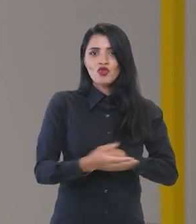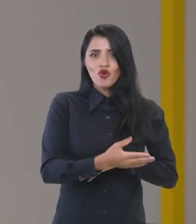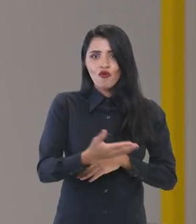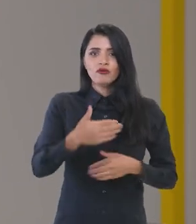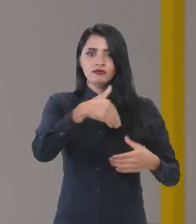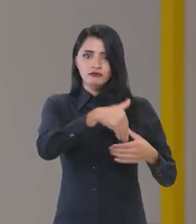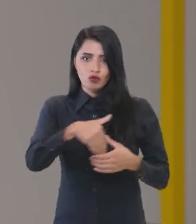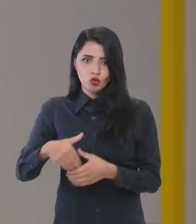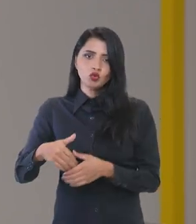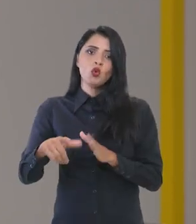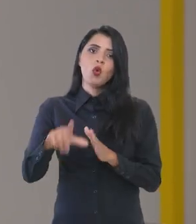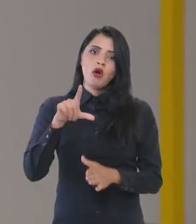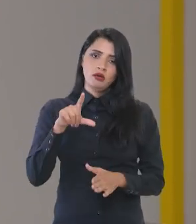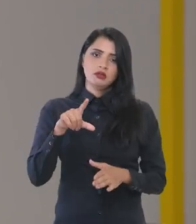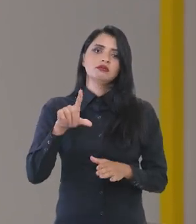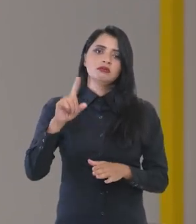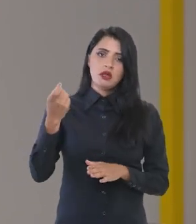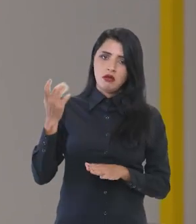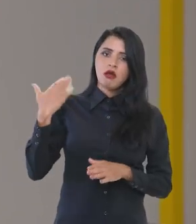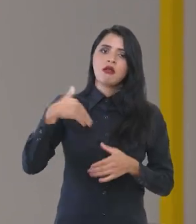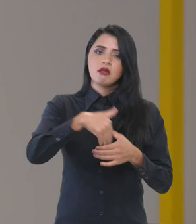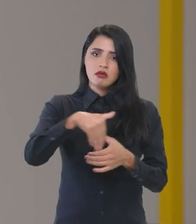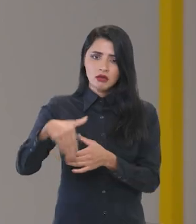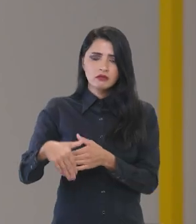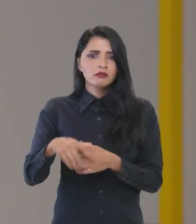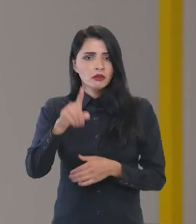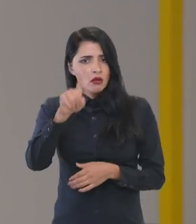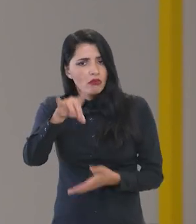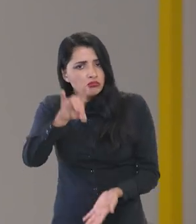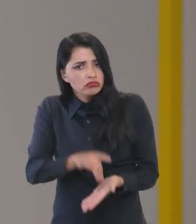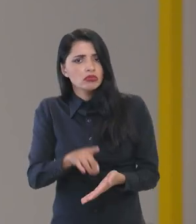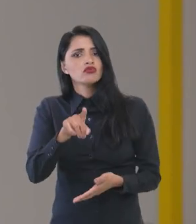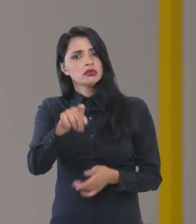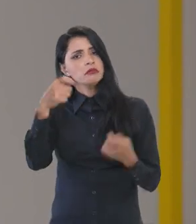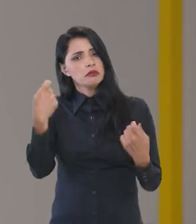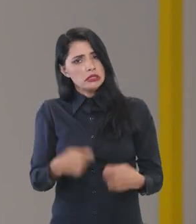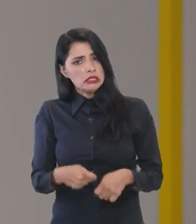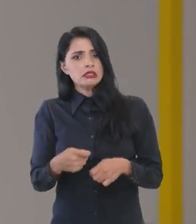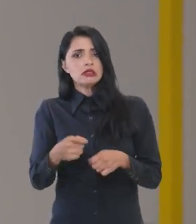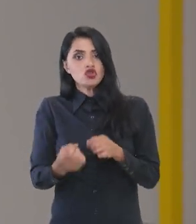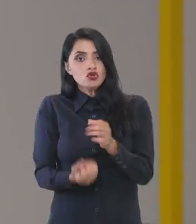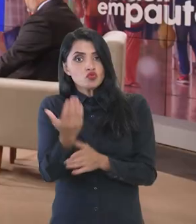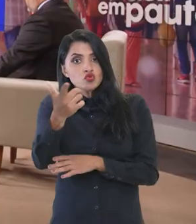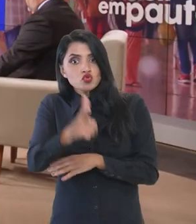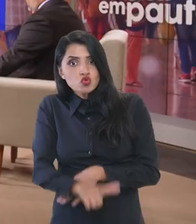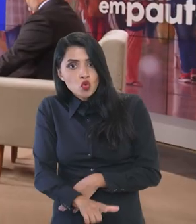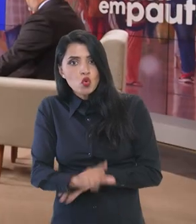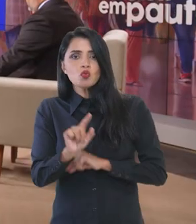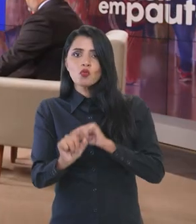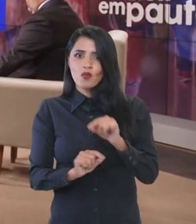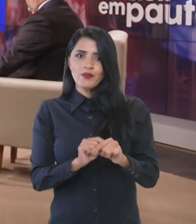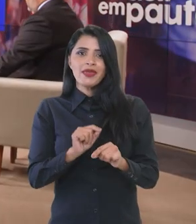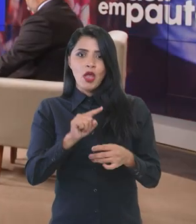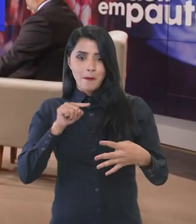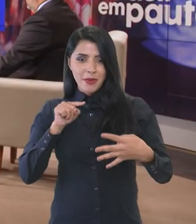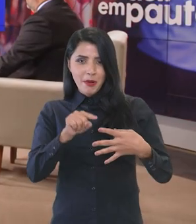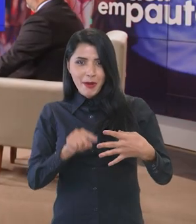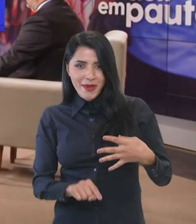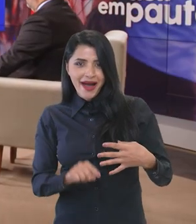o Brasil votou nas eleições passadas. Então, é evidente que você precisa recompor para que aqueles